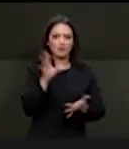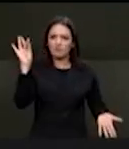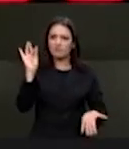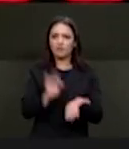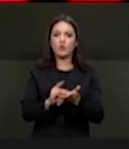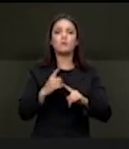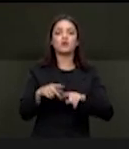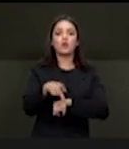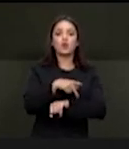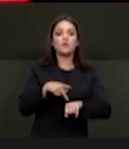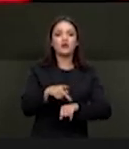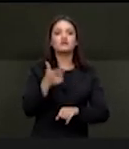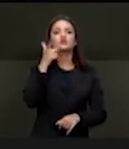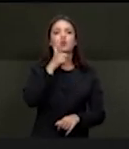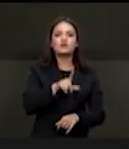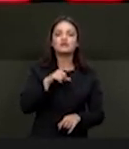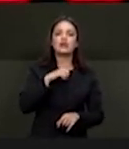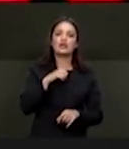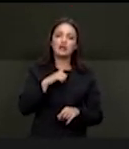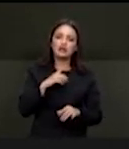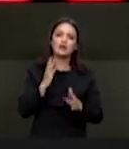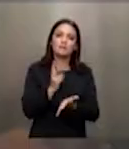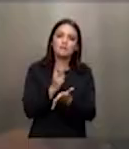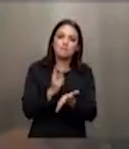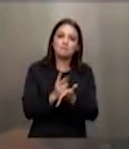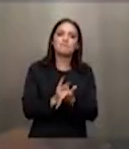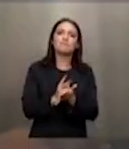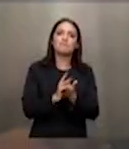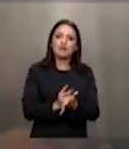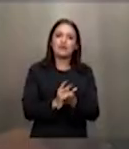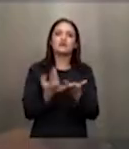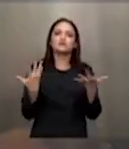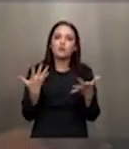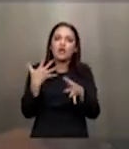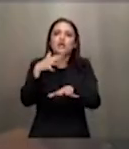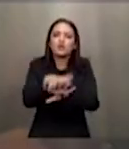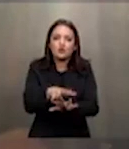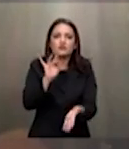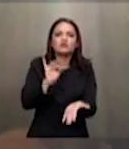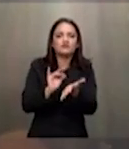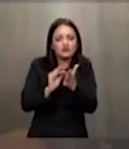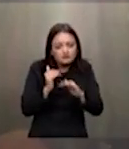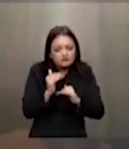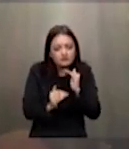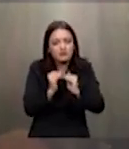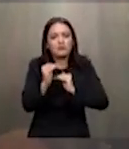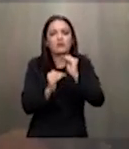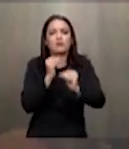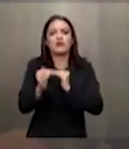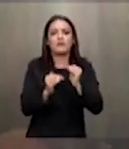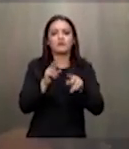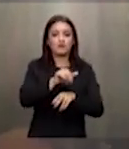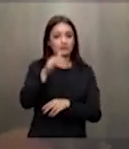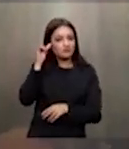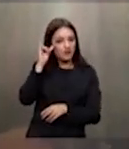de que o país possa retomar a construção coletiva de uma política consertada e melhor articulada que combata de